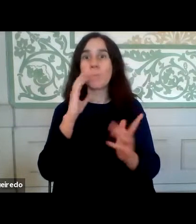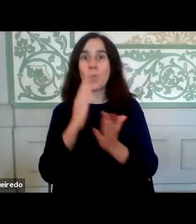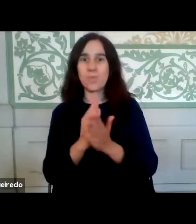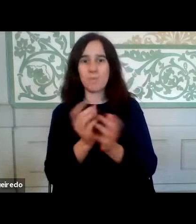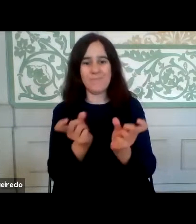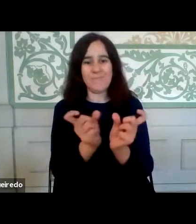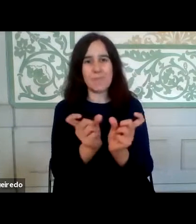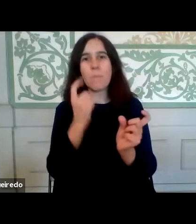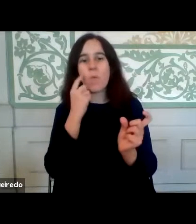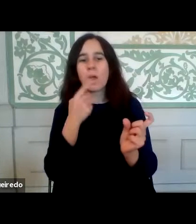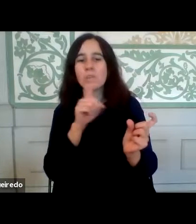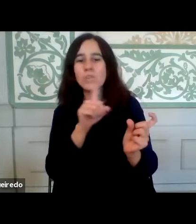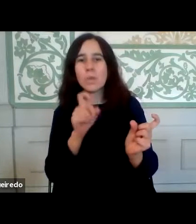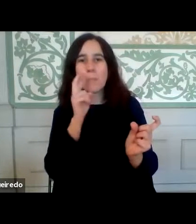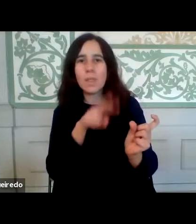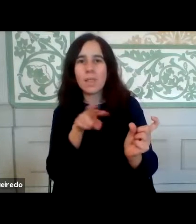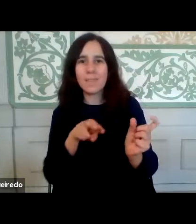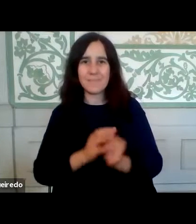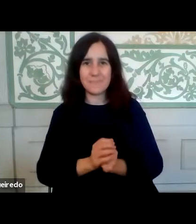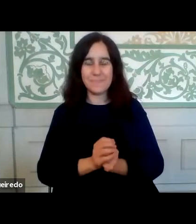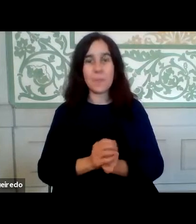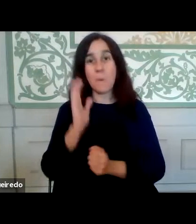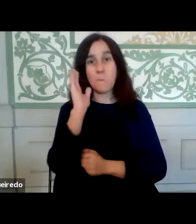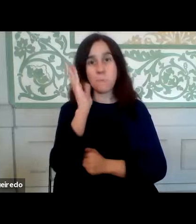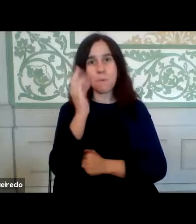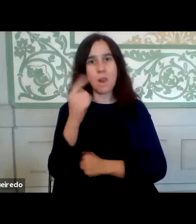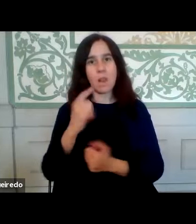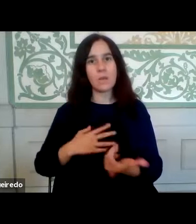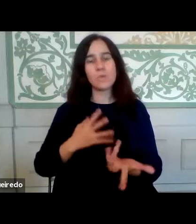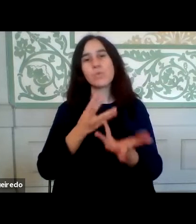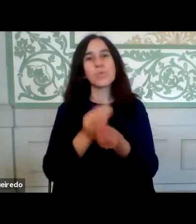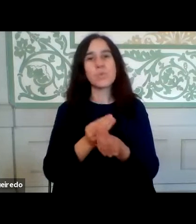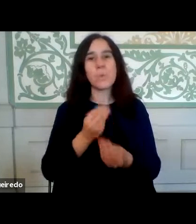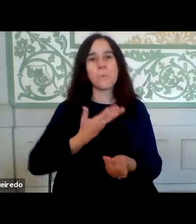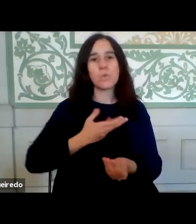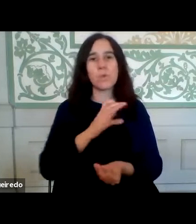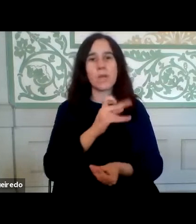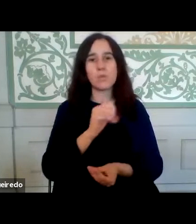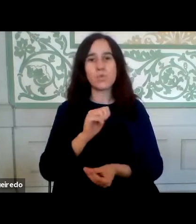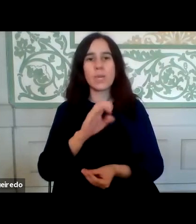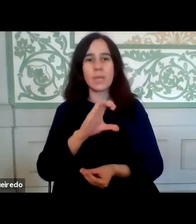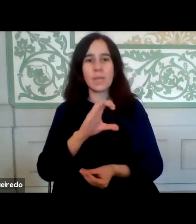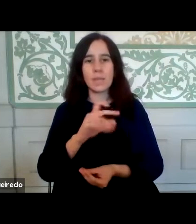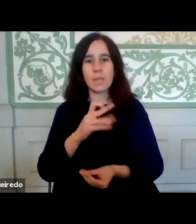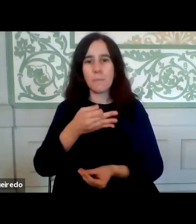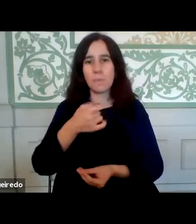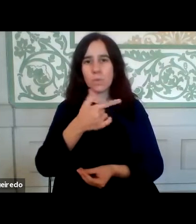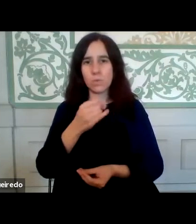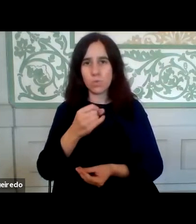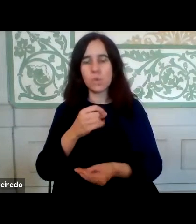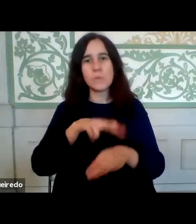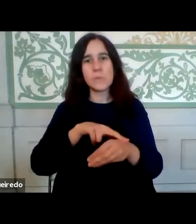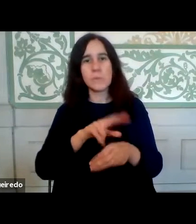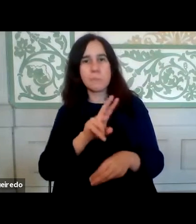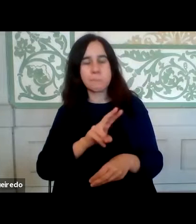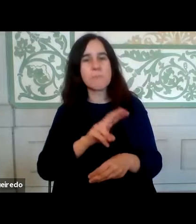as questões. No painel de conferencistas temos connosco o Dr. Carlos Queiro Carapeto, Subdiretor-Geral da Direção-Geral